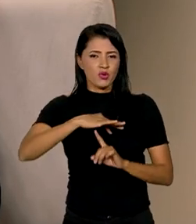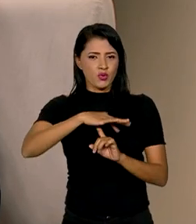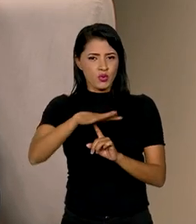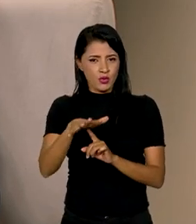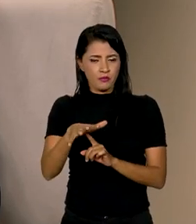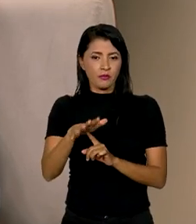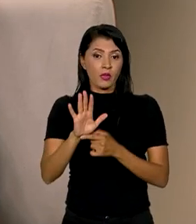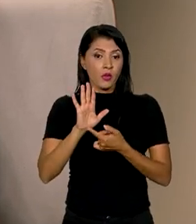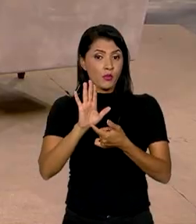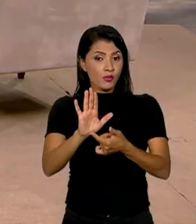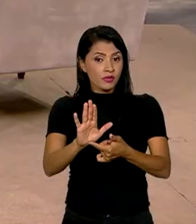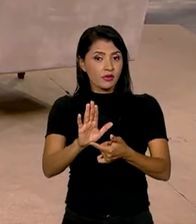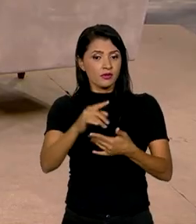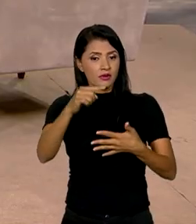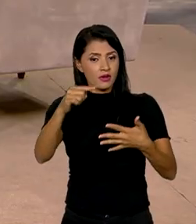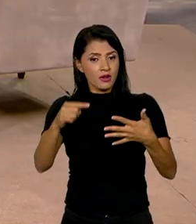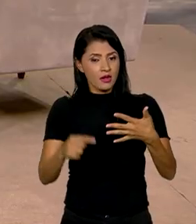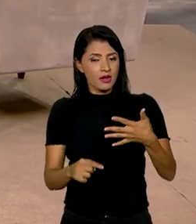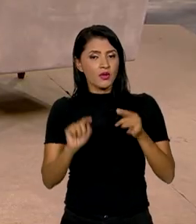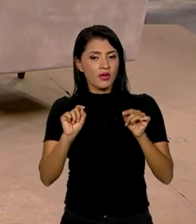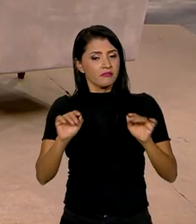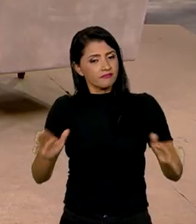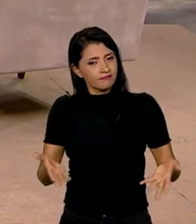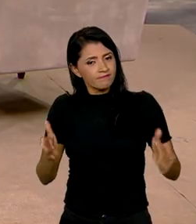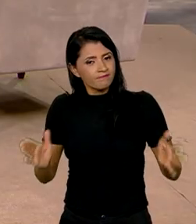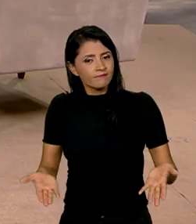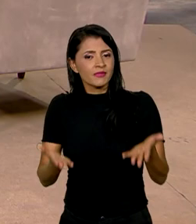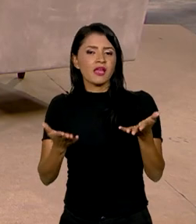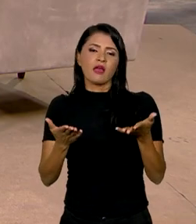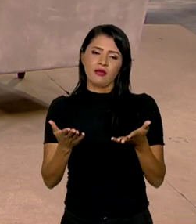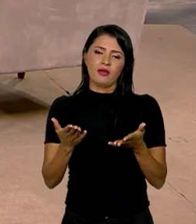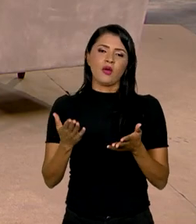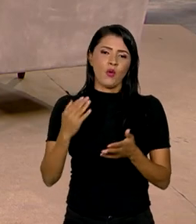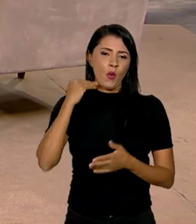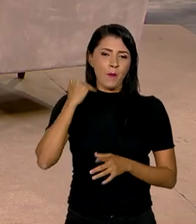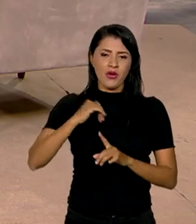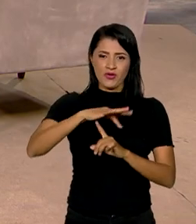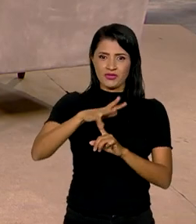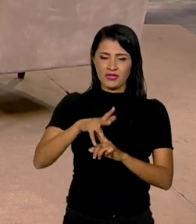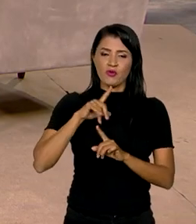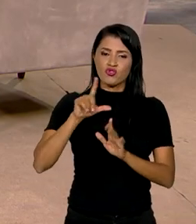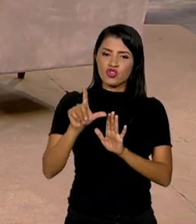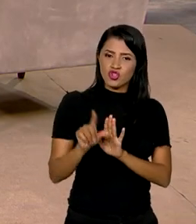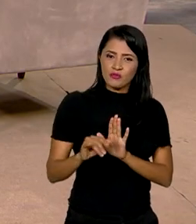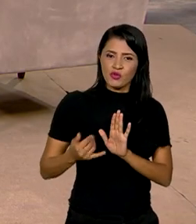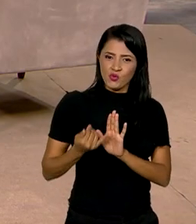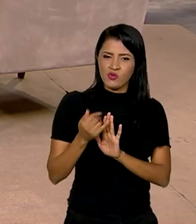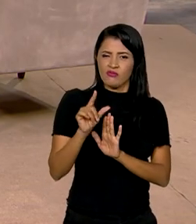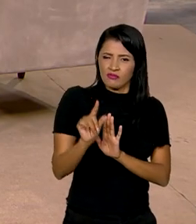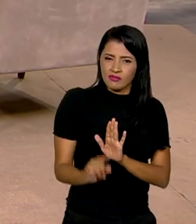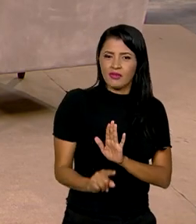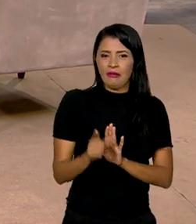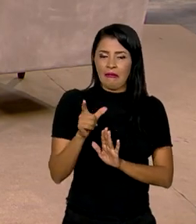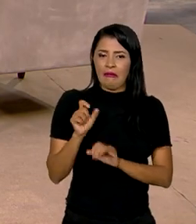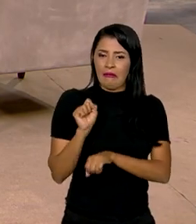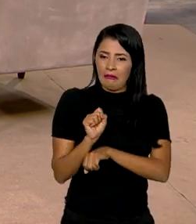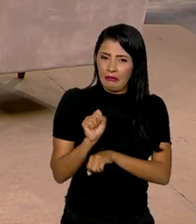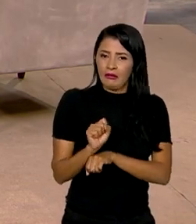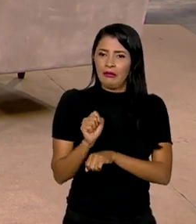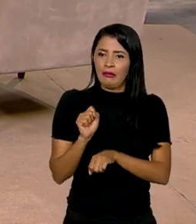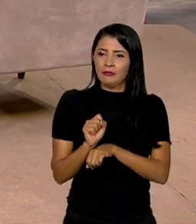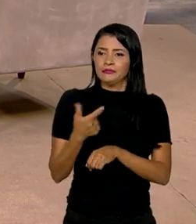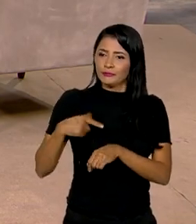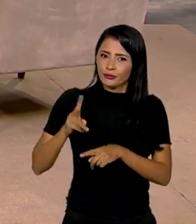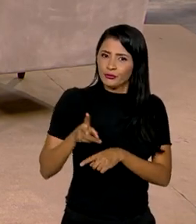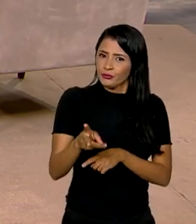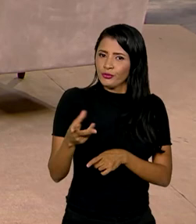colocando esses pontos para estimular o Banco Central a reduzir um pouco mais forte a inflação, que é tirar o pé no freio e, com isso,